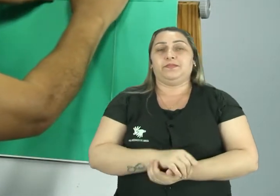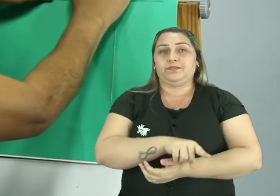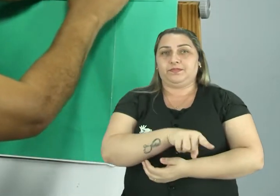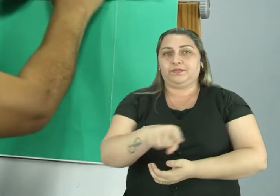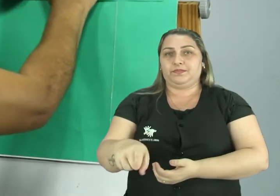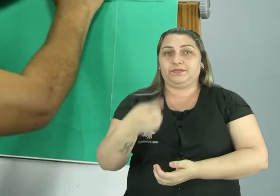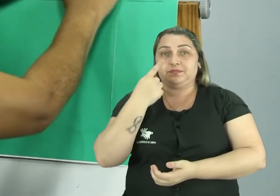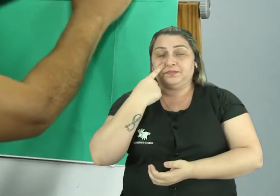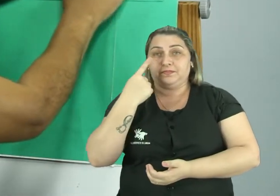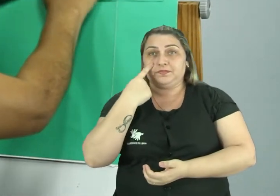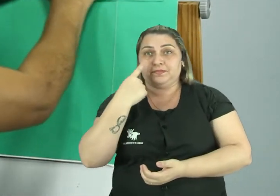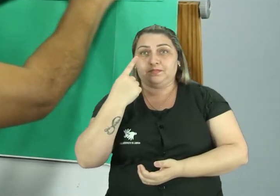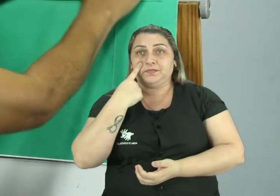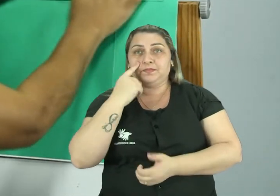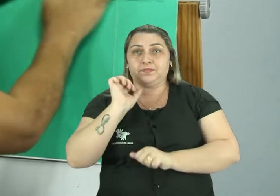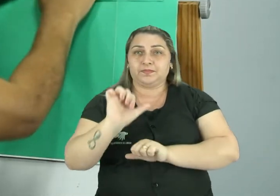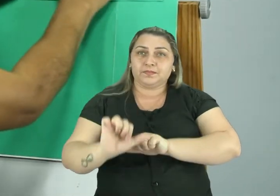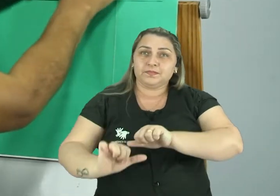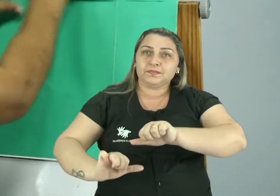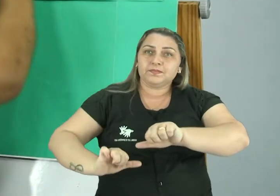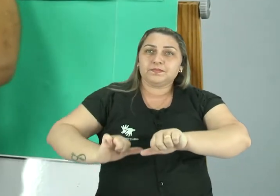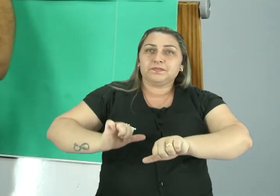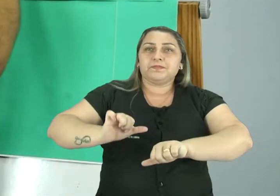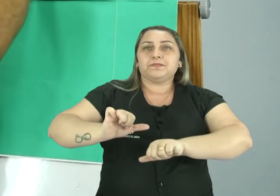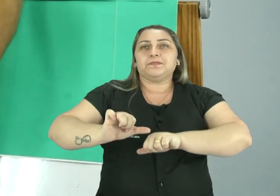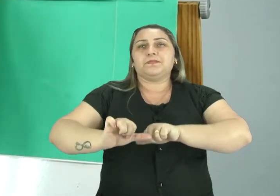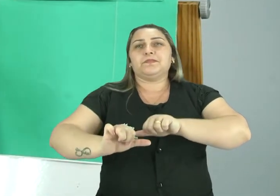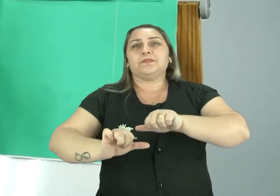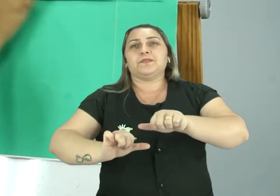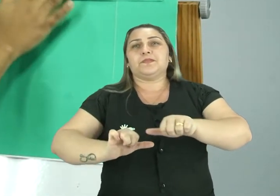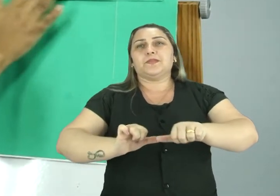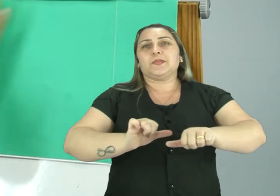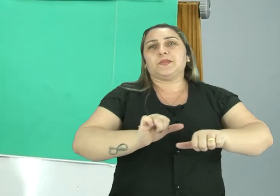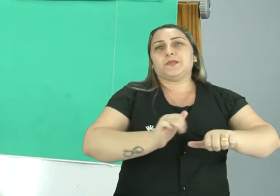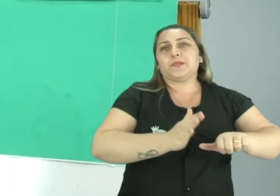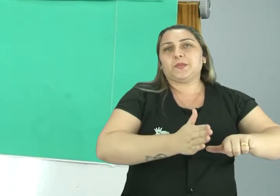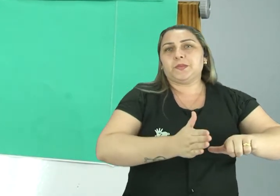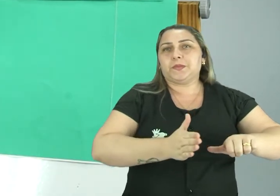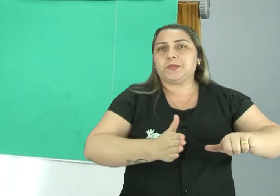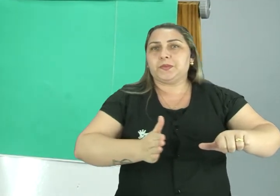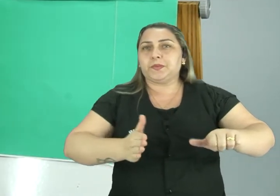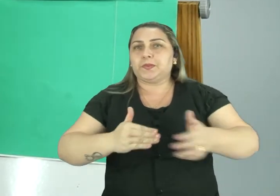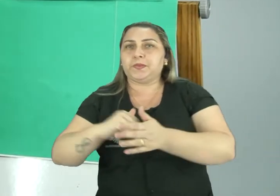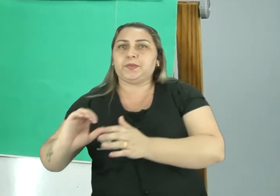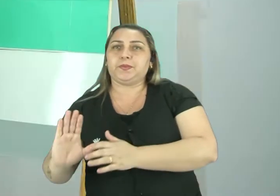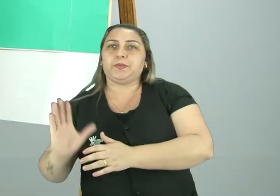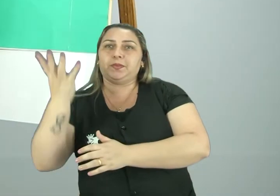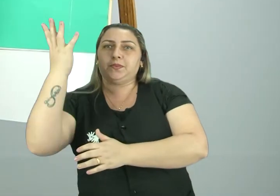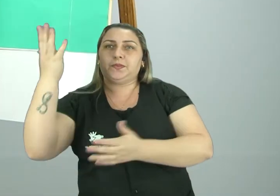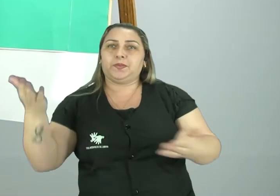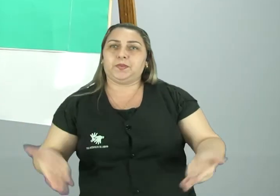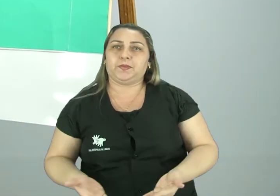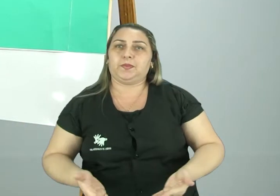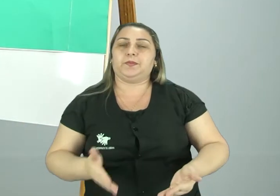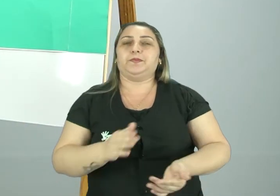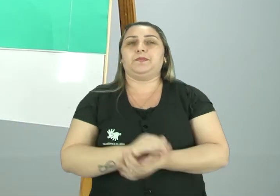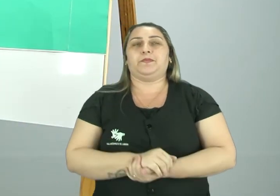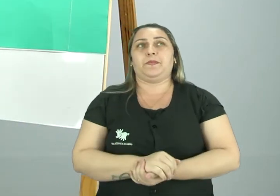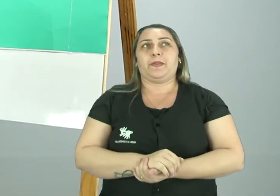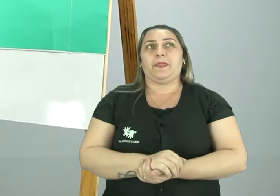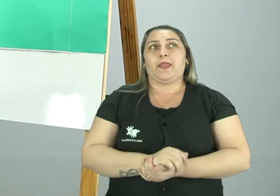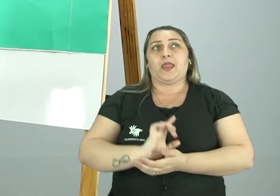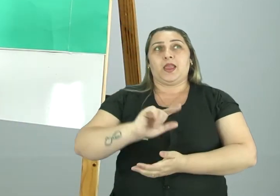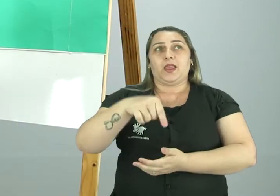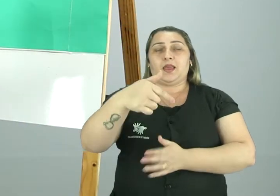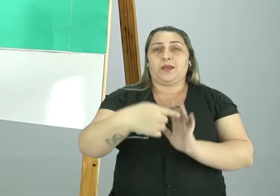observarem este processo. Como que tudo está acontecendo. E agora eu vou mostrar a vocês outra